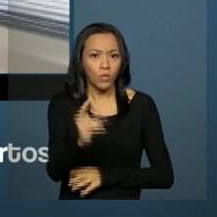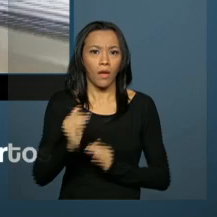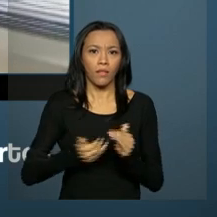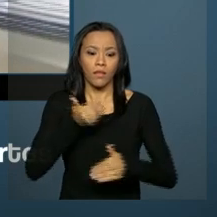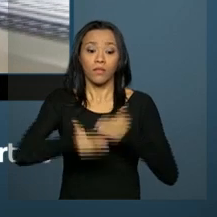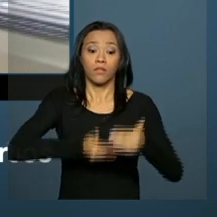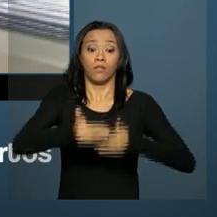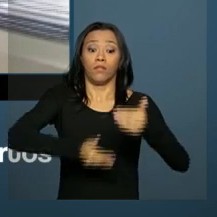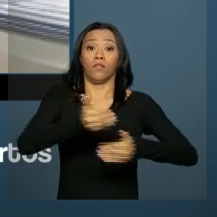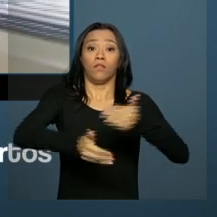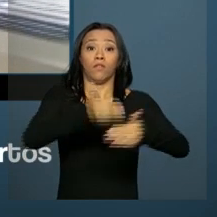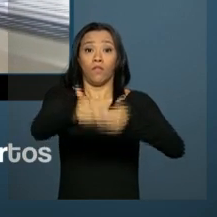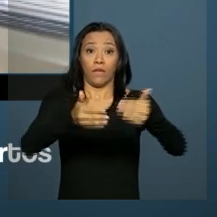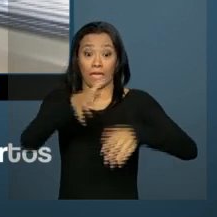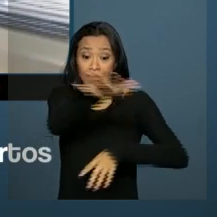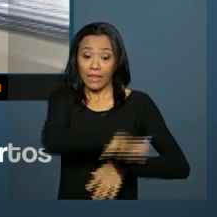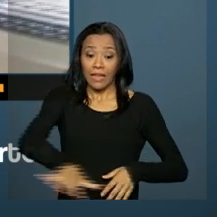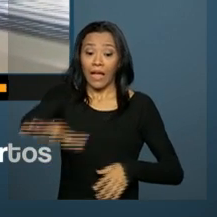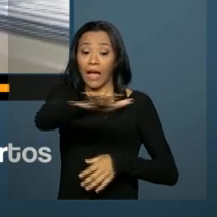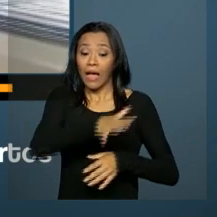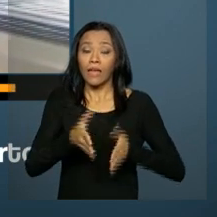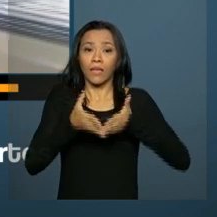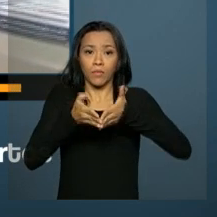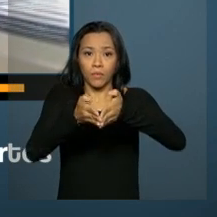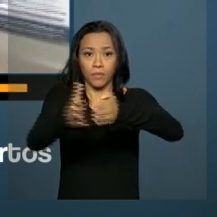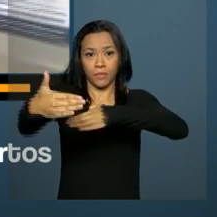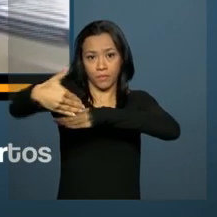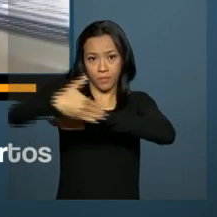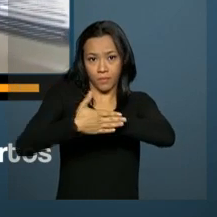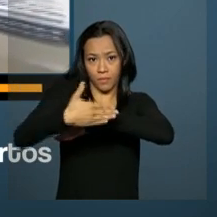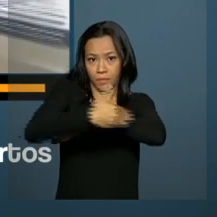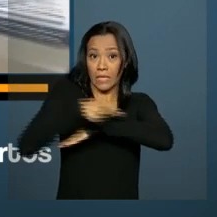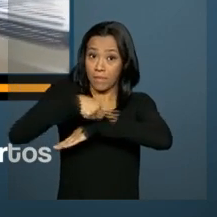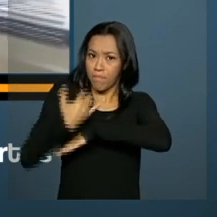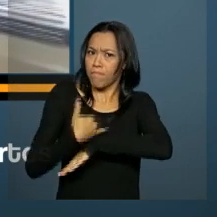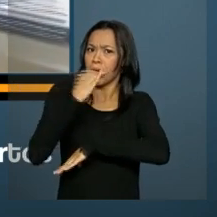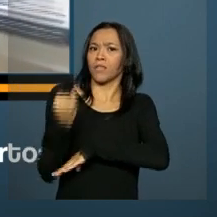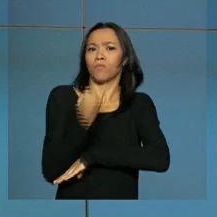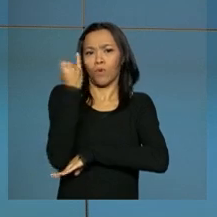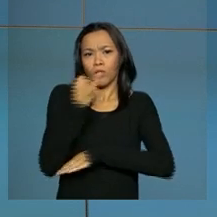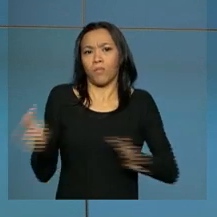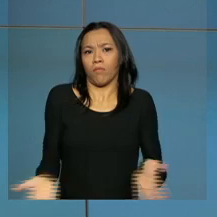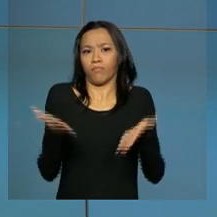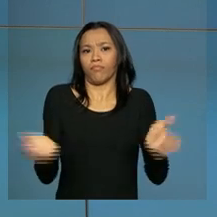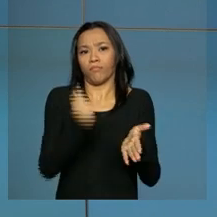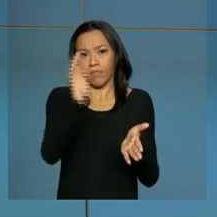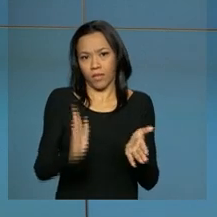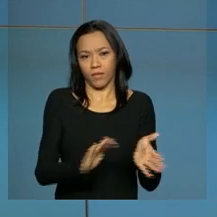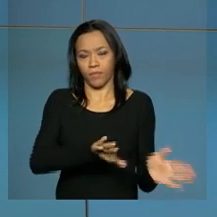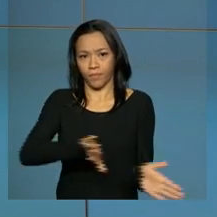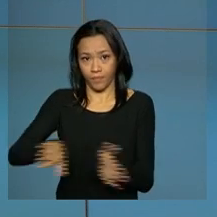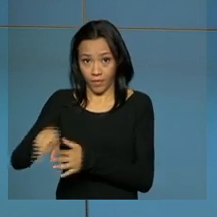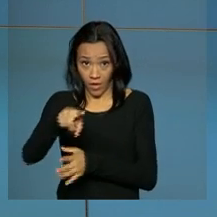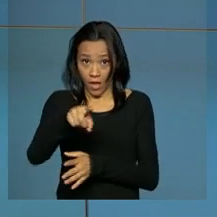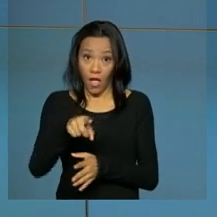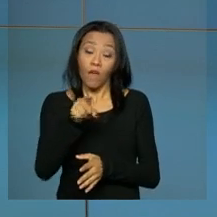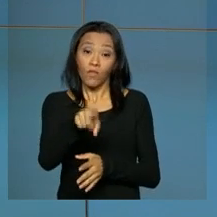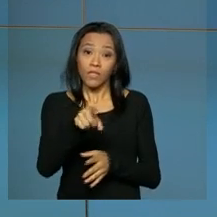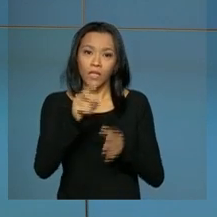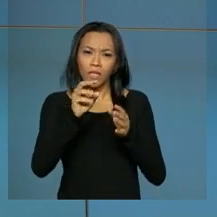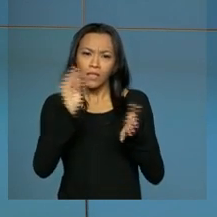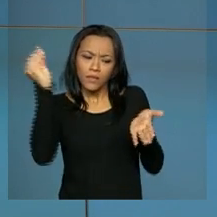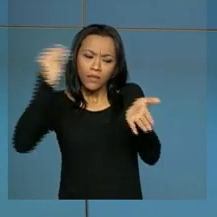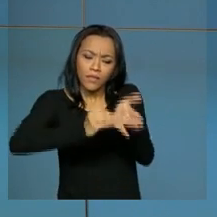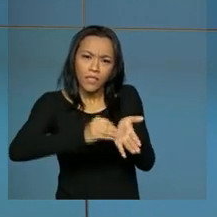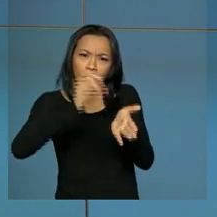fazer com que o setor portuário seja cada vez mais importante na construção de um Brasil melhor. Anote aí o endereço com todas